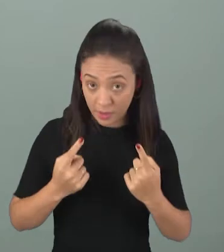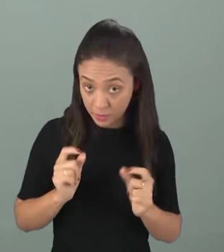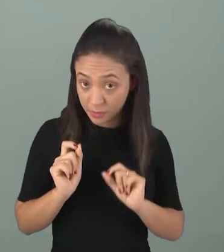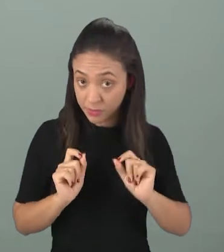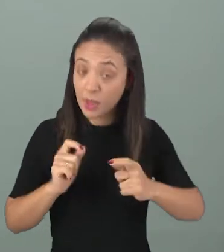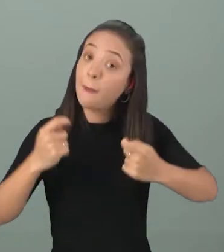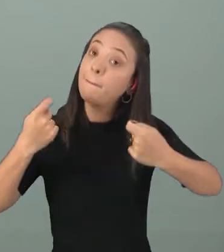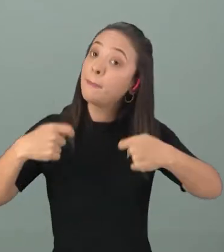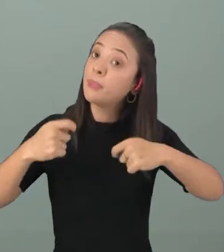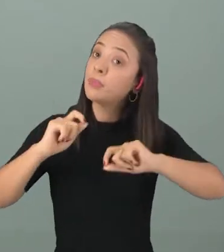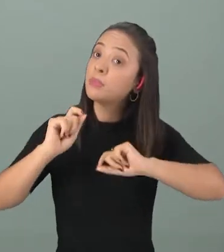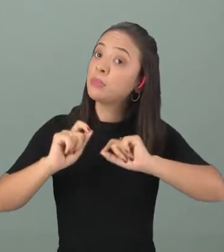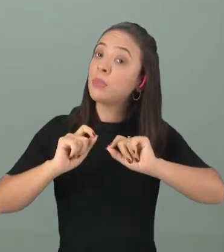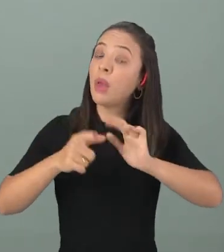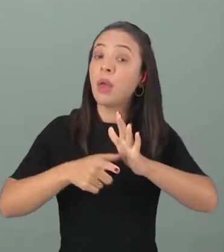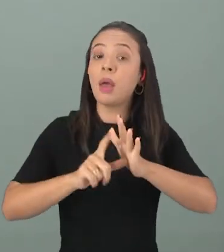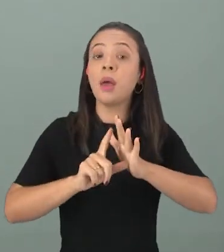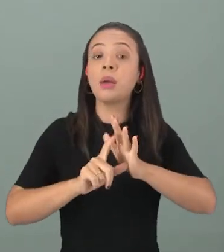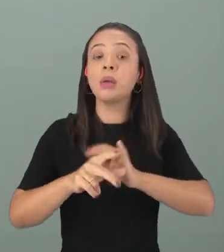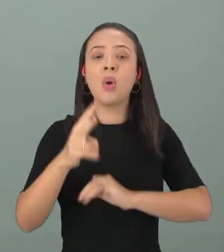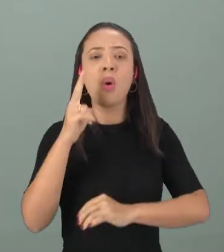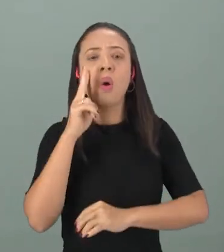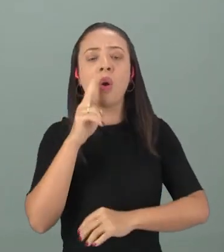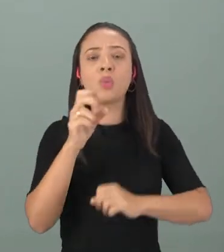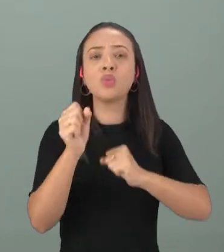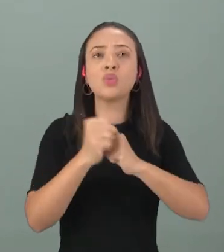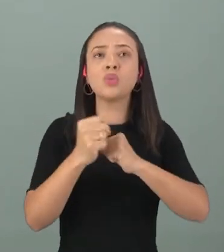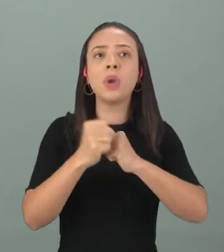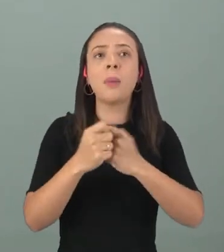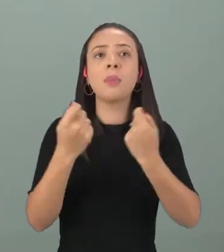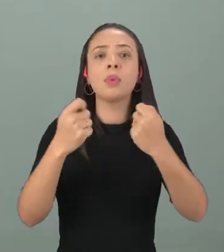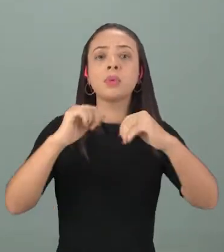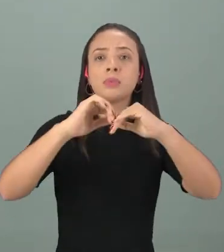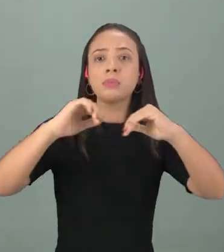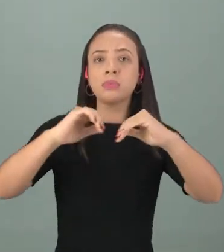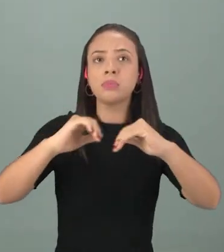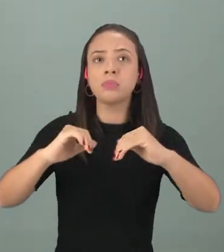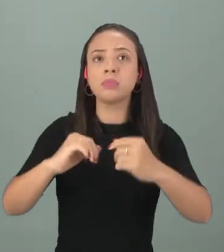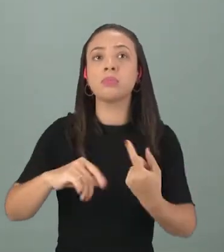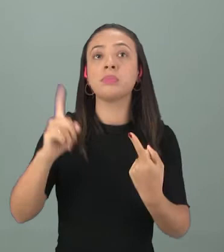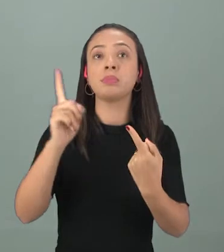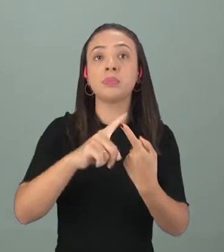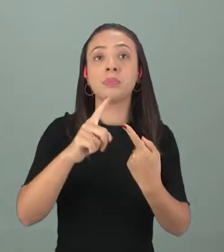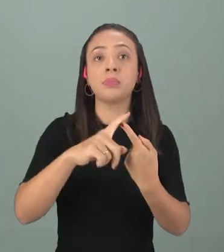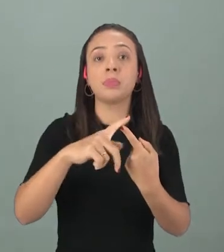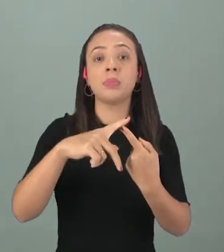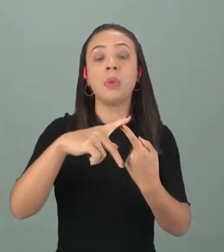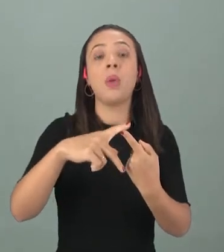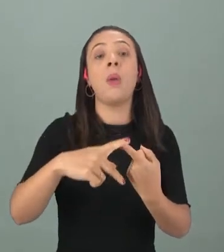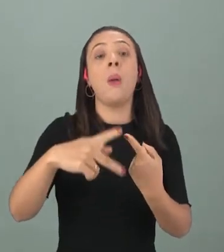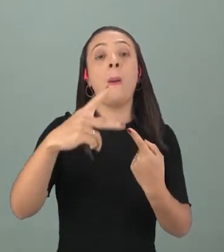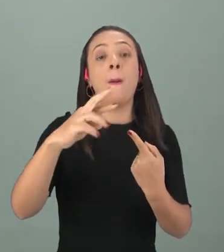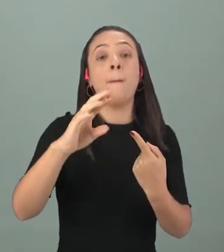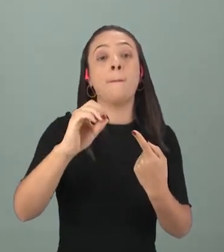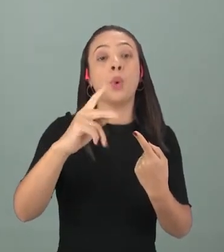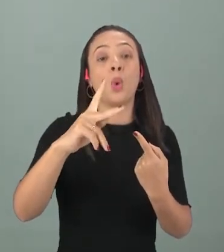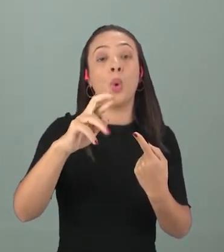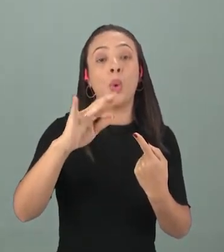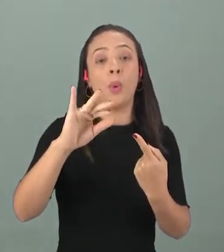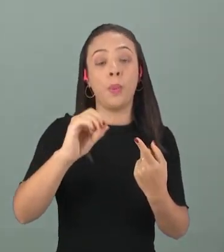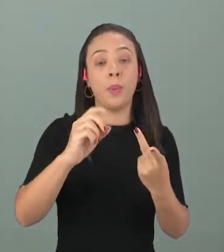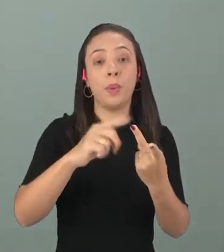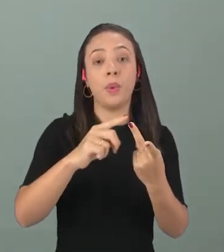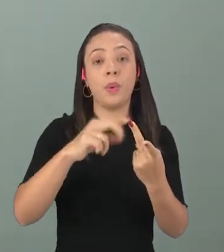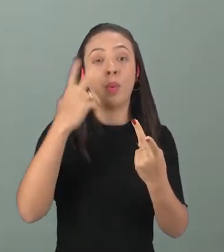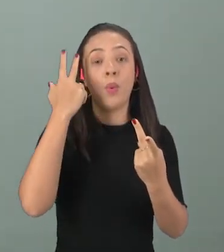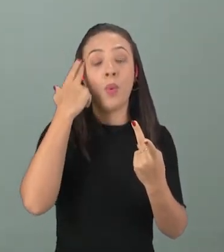a gente vai primeiro ver que substantivos podem ser divididos em próprios e comuns. Então, eu separei em dois